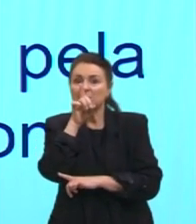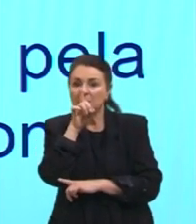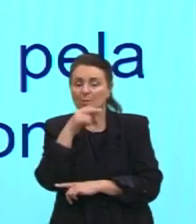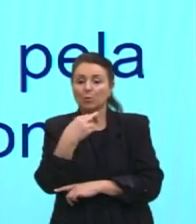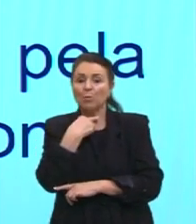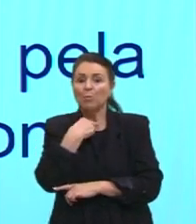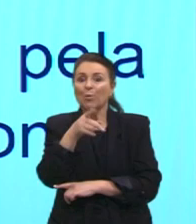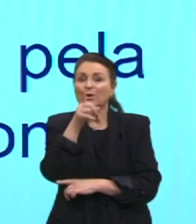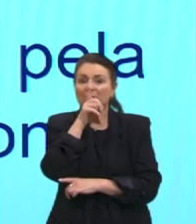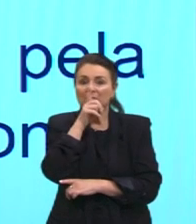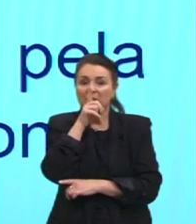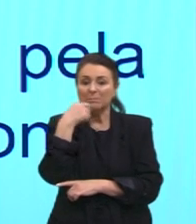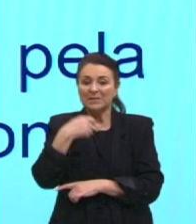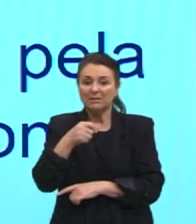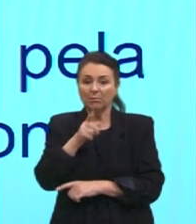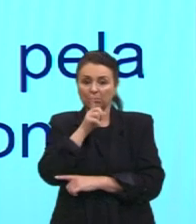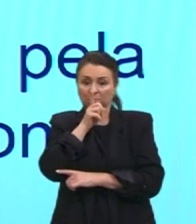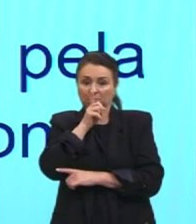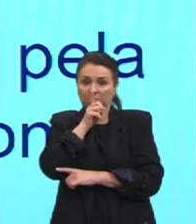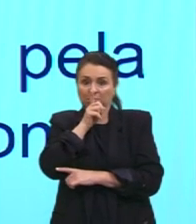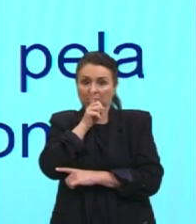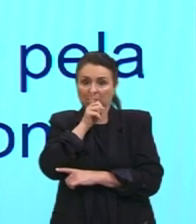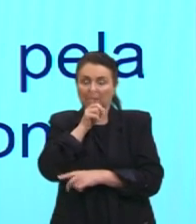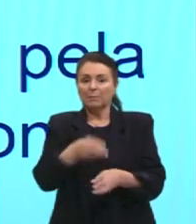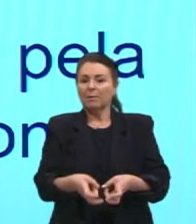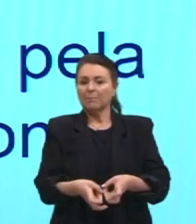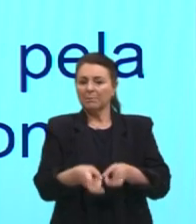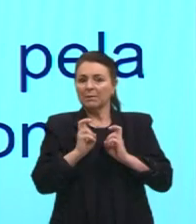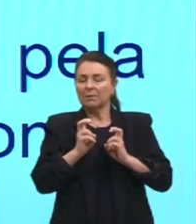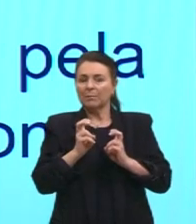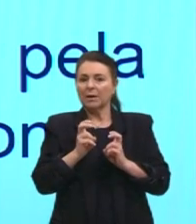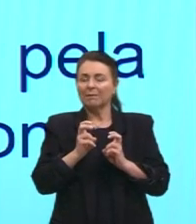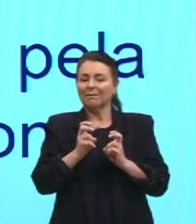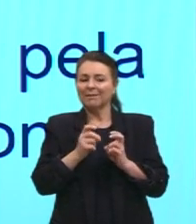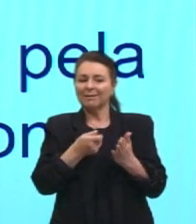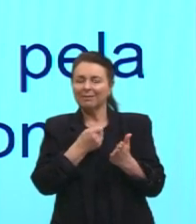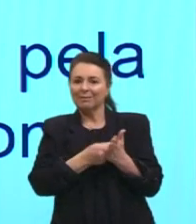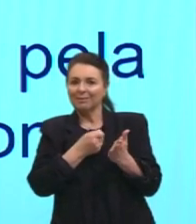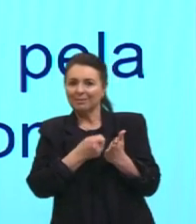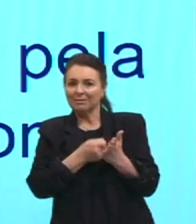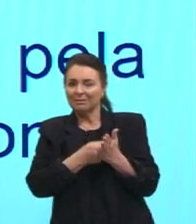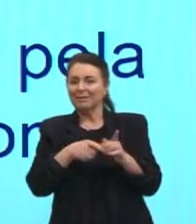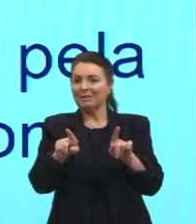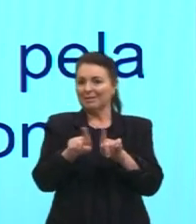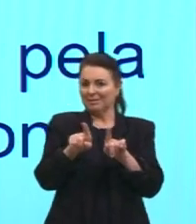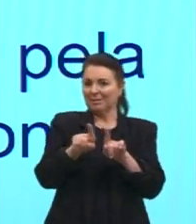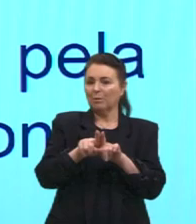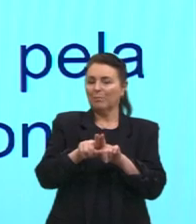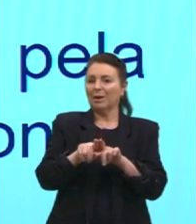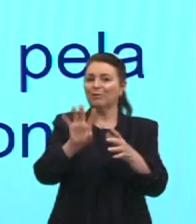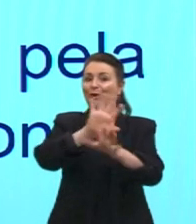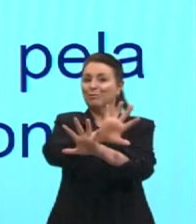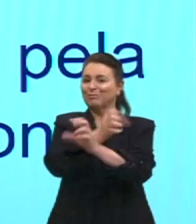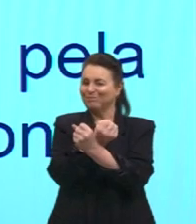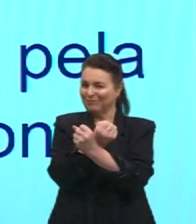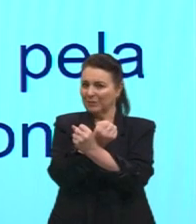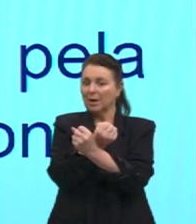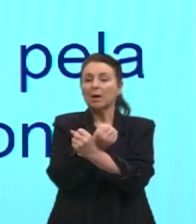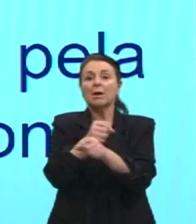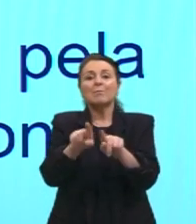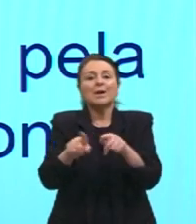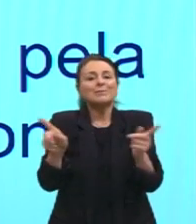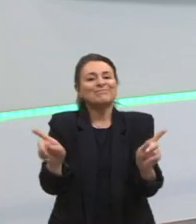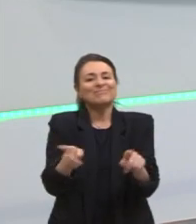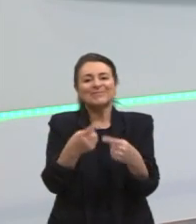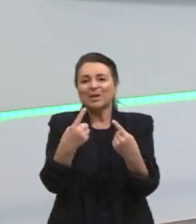de ficar em silêncio. Mas, perceberam aí a tentativa deles, também foi vetado, mas a música virou um símbolo